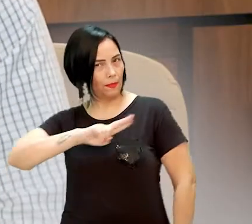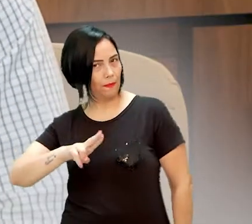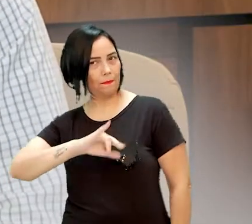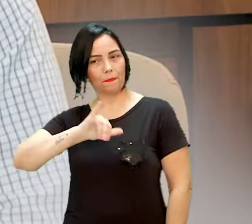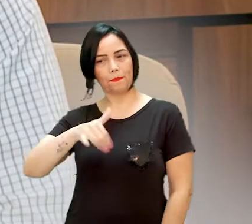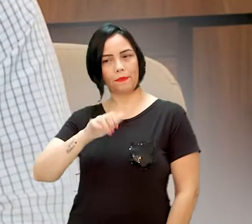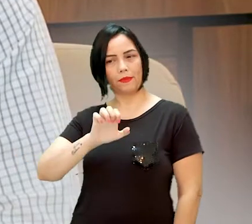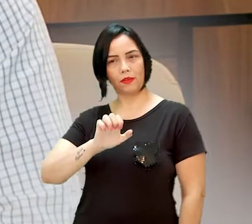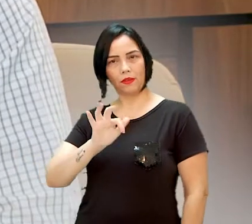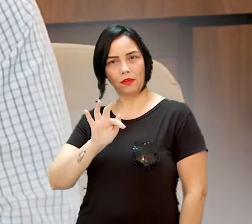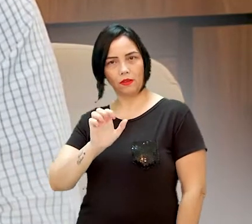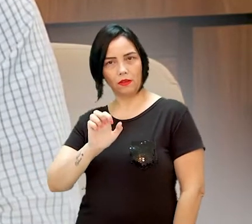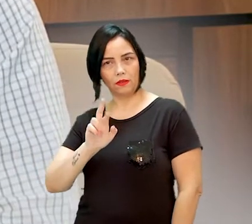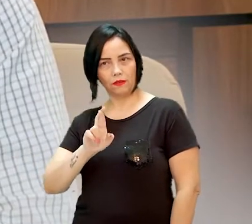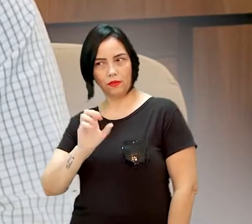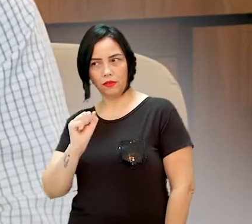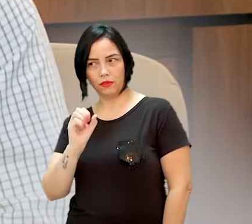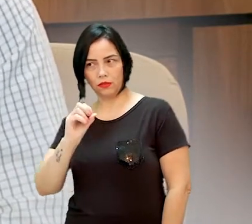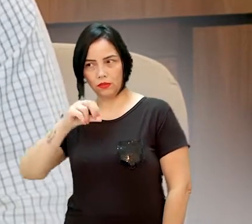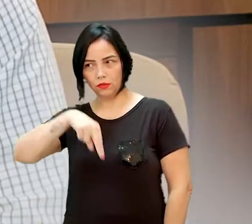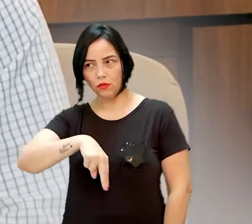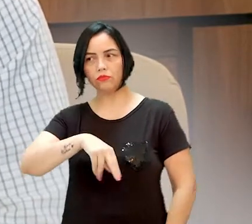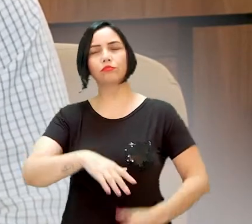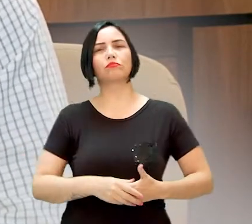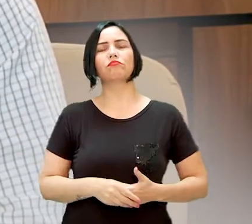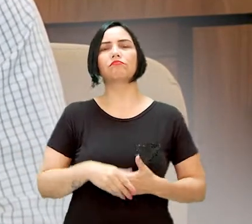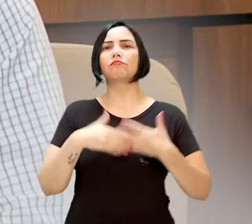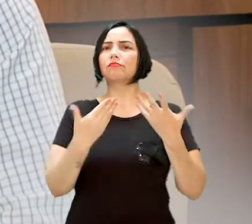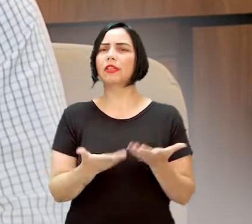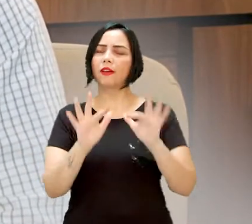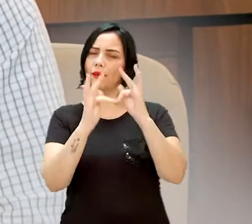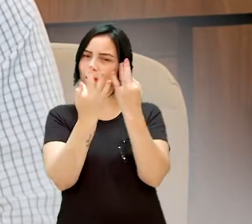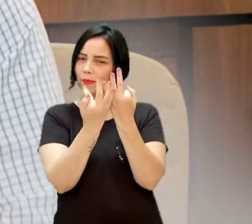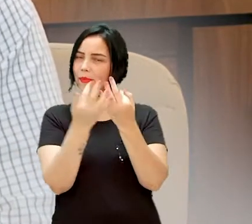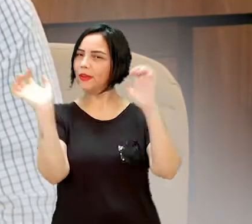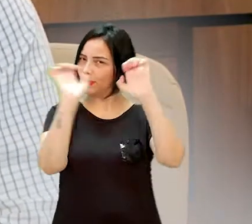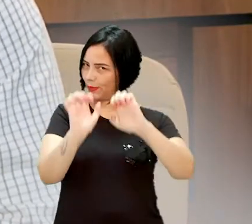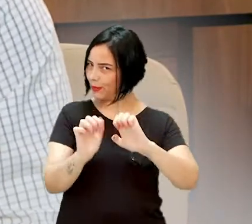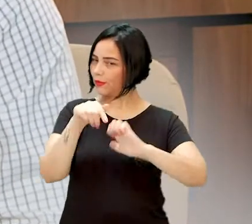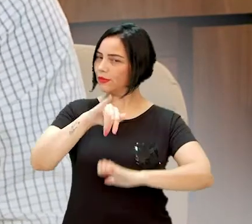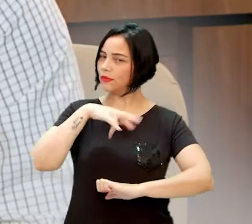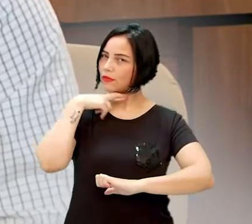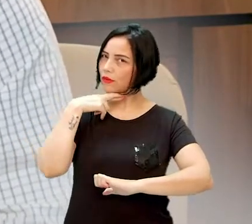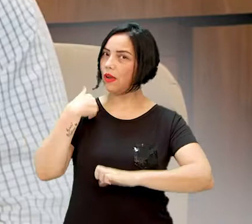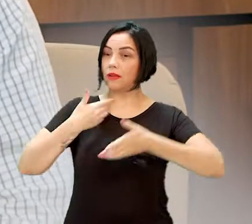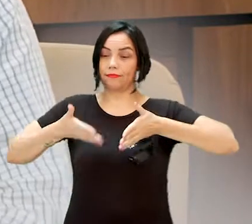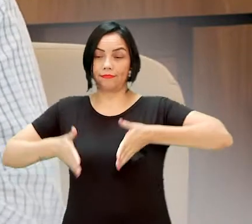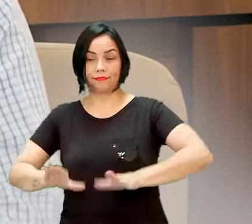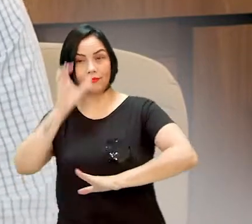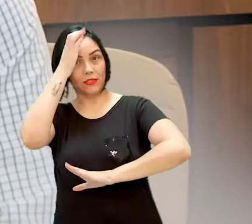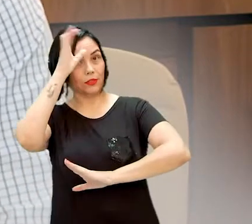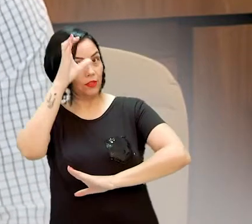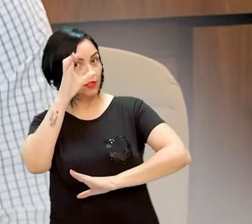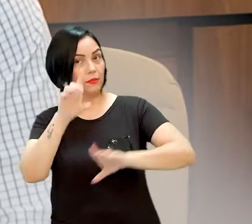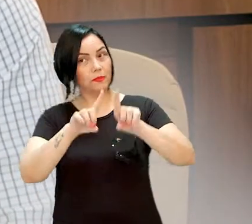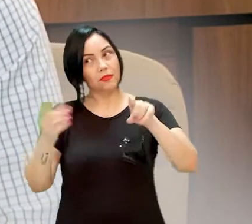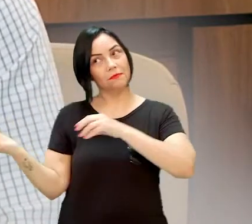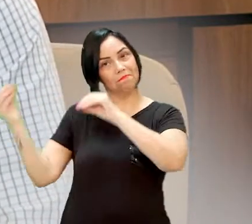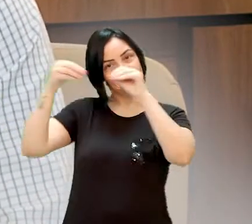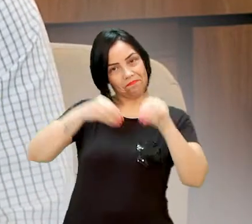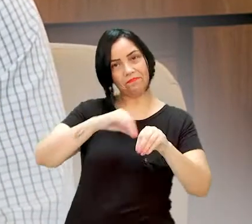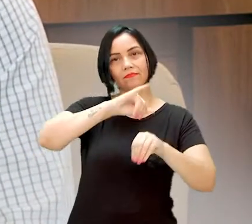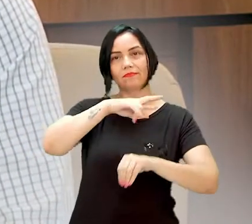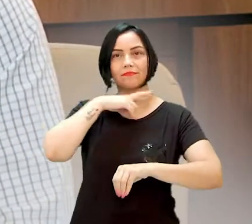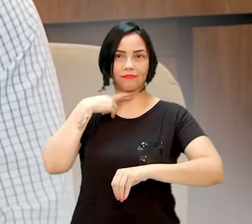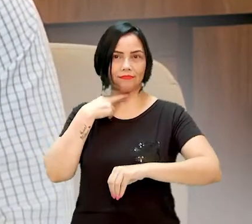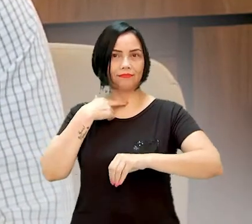Cardoso, nossa família é estruturada na cidade de Jaraguá do Sul, nasci em Curitiba, mas me criei em